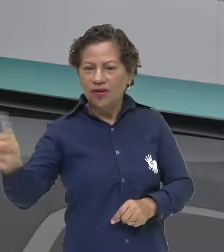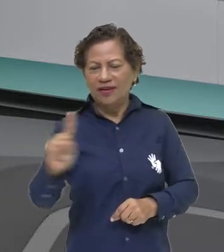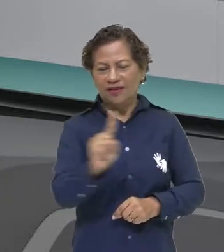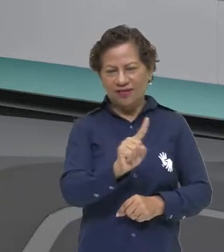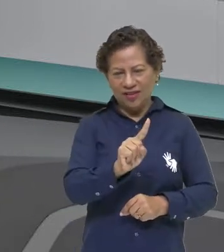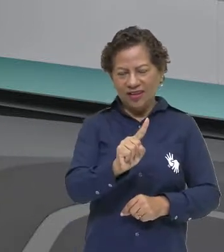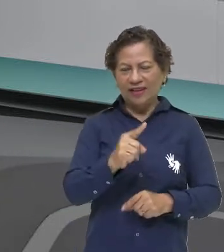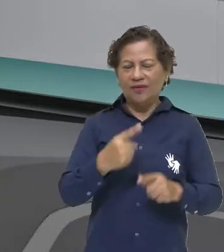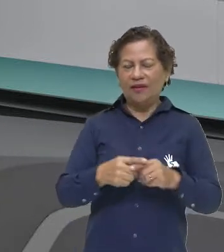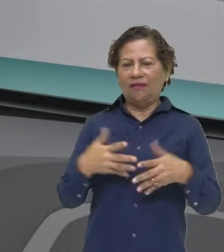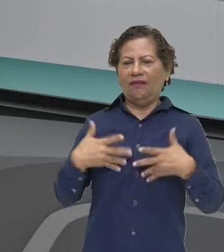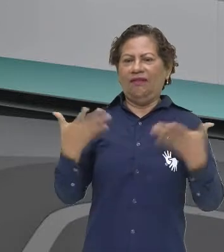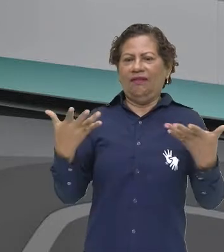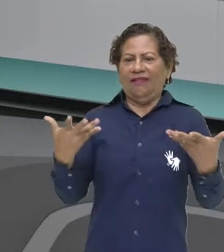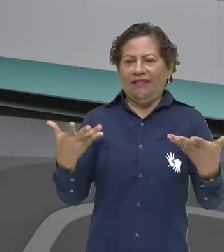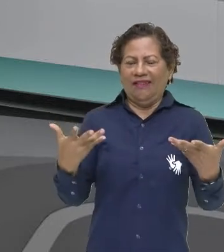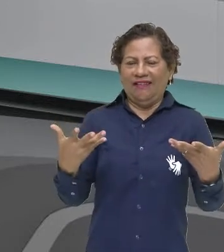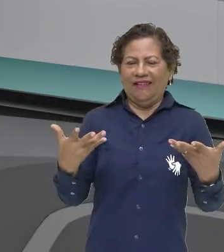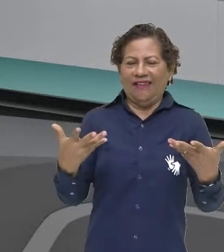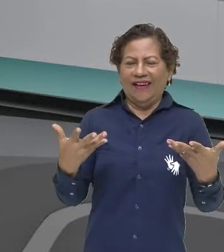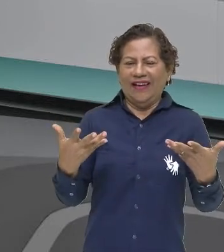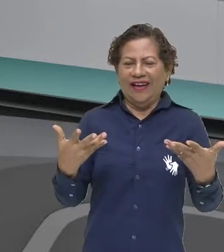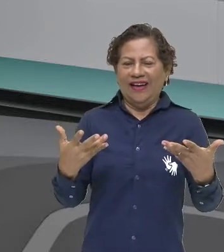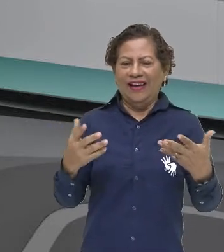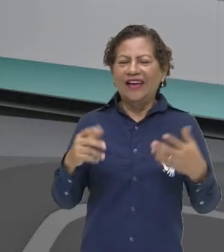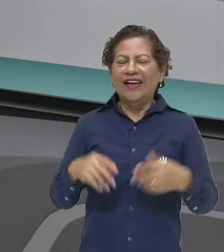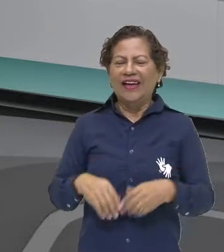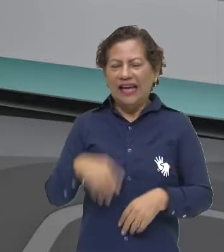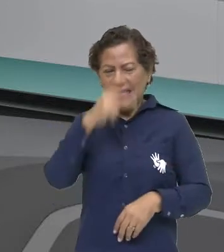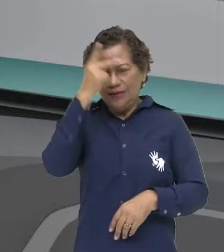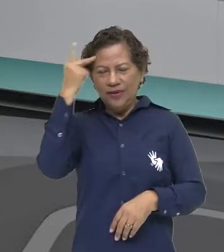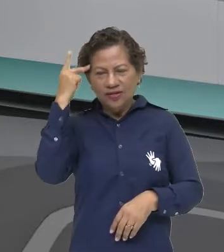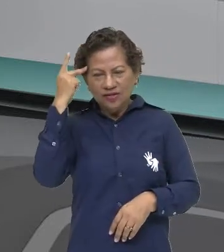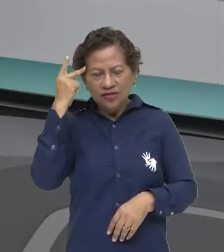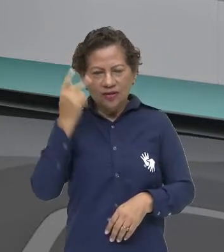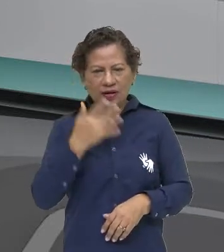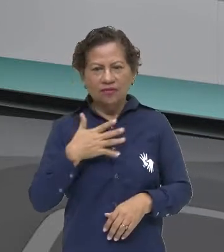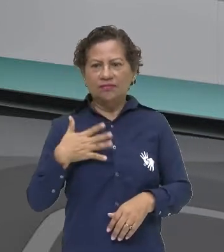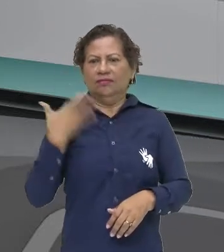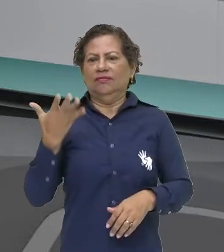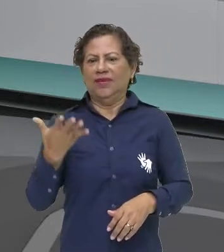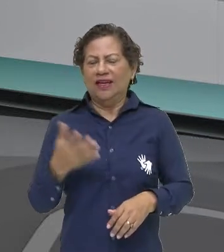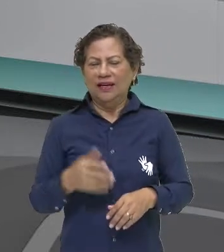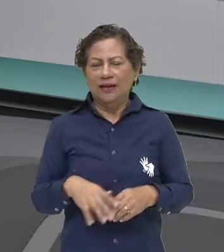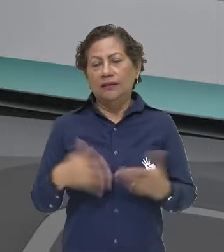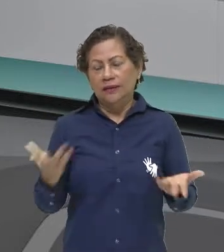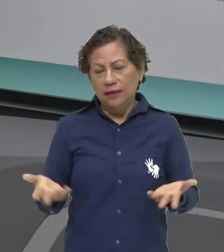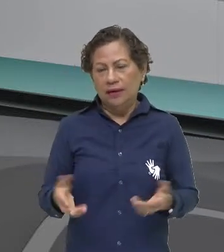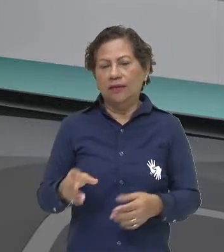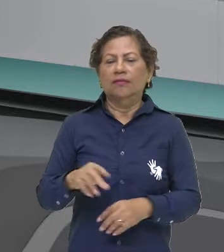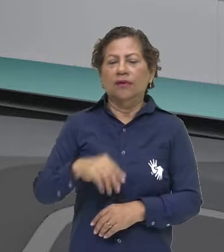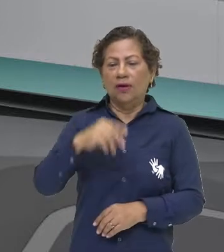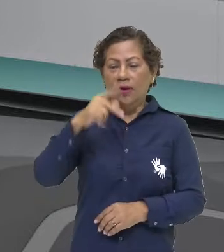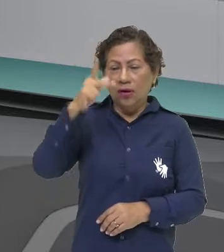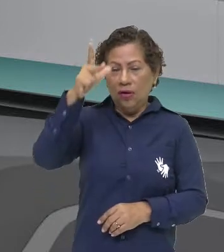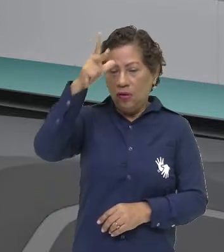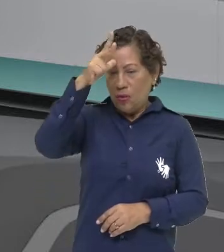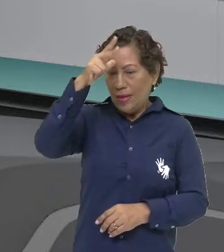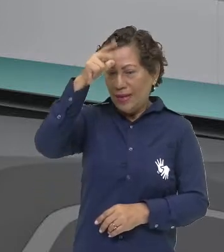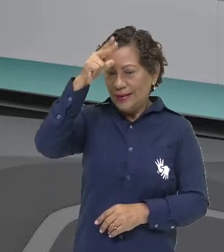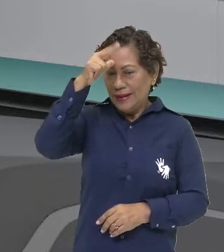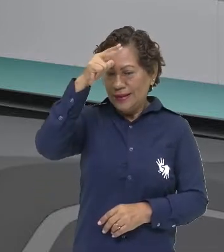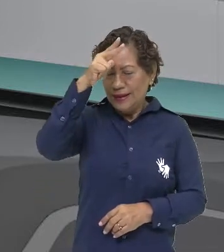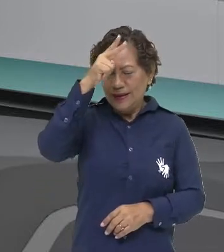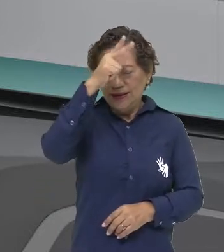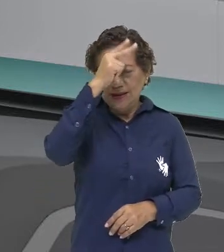inesperada no ser humano. Então, o dadaísmo, ele vem quebrar todos os padrões. Por quê? O que é o